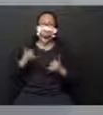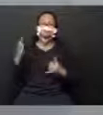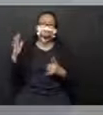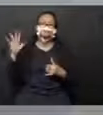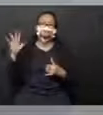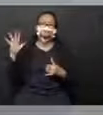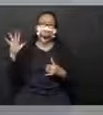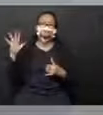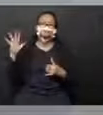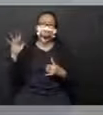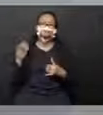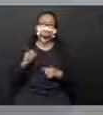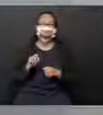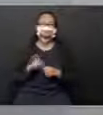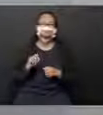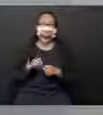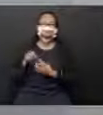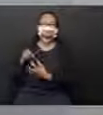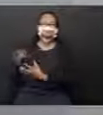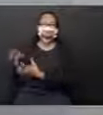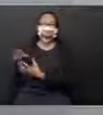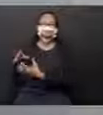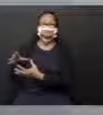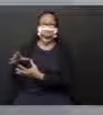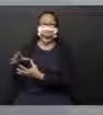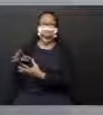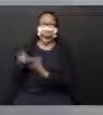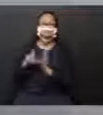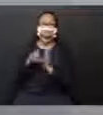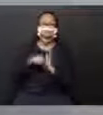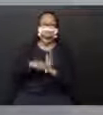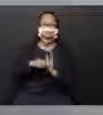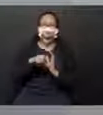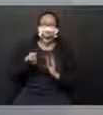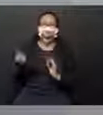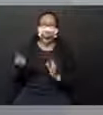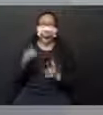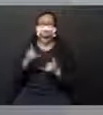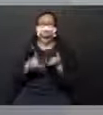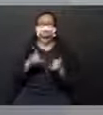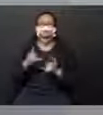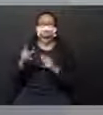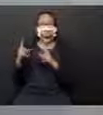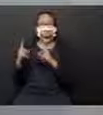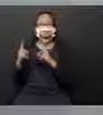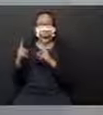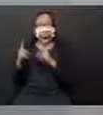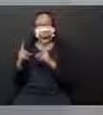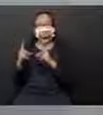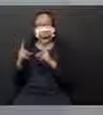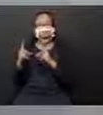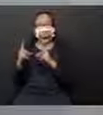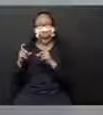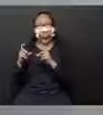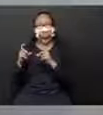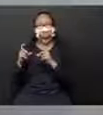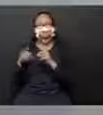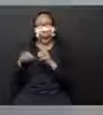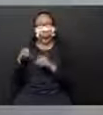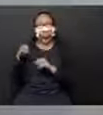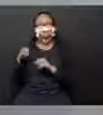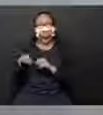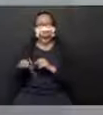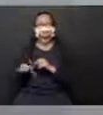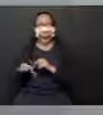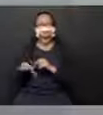sombra. E aí, depois que vocês brincarem bastante, façam algumas fotos bem bonitas. Manda essas fotos